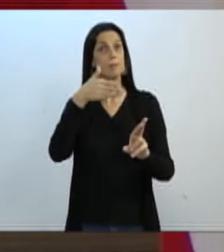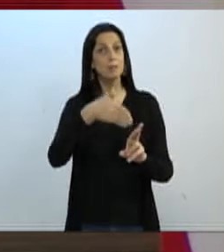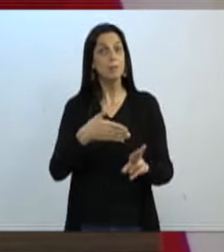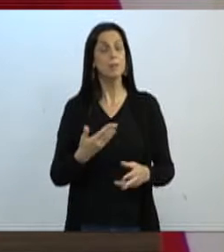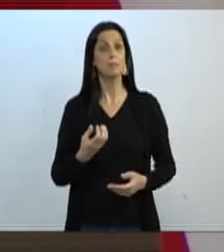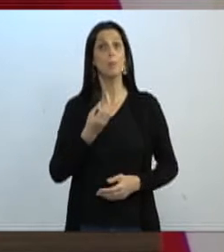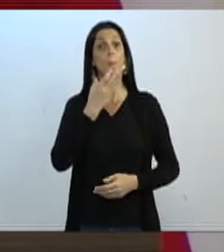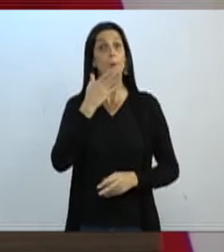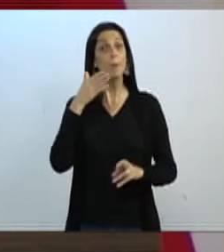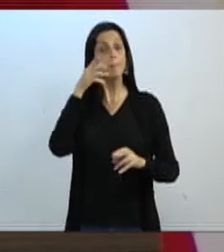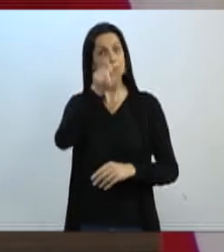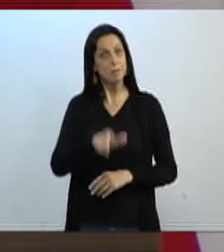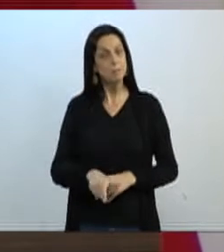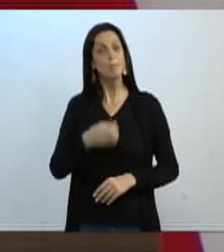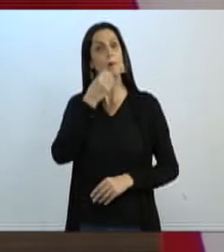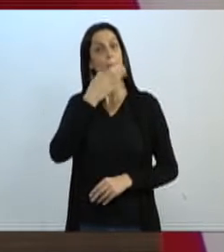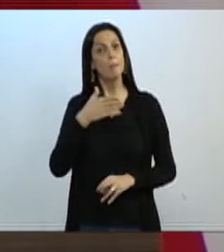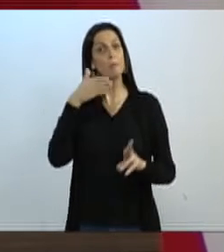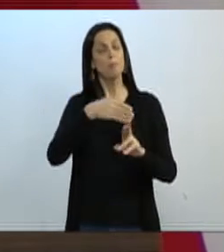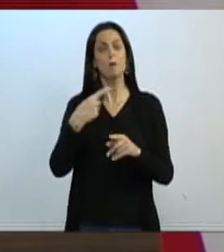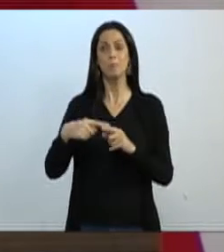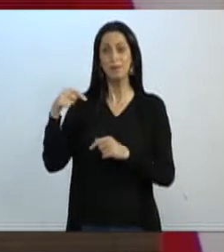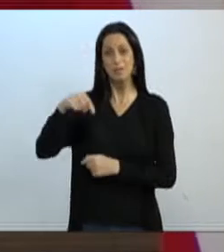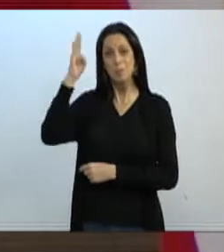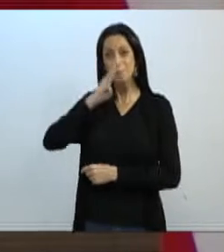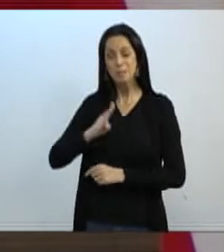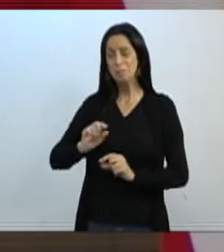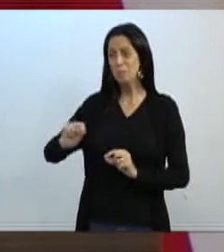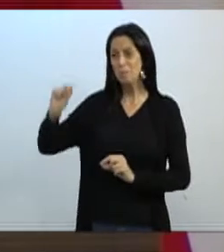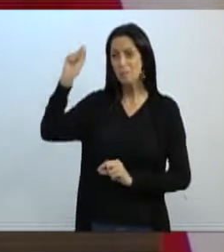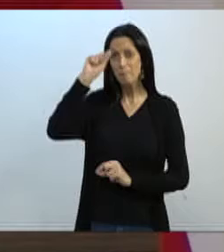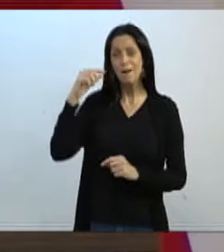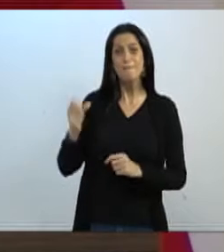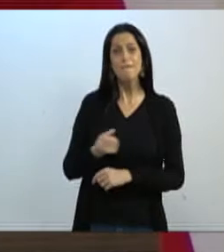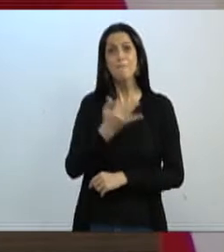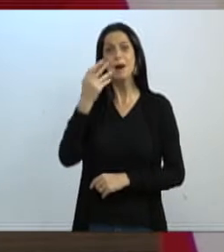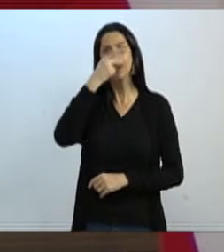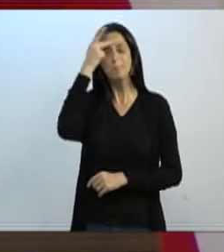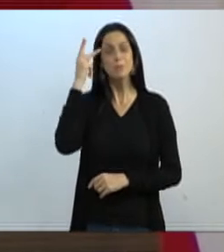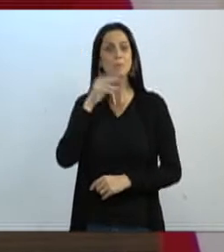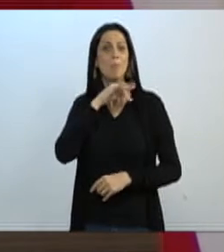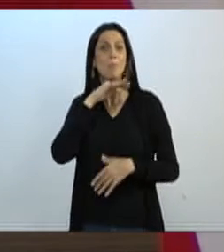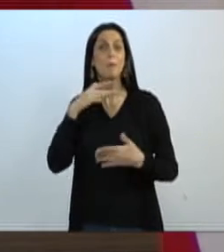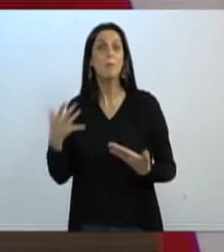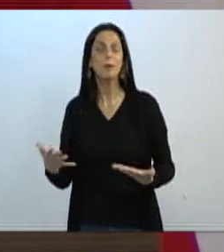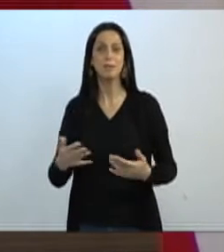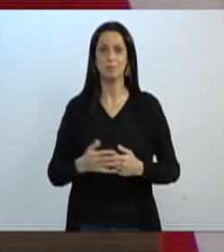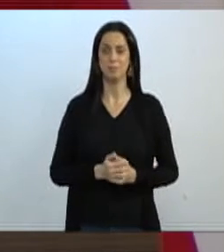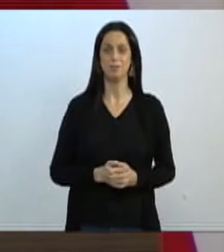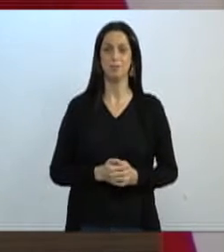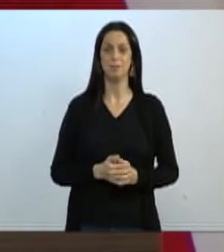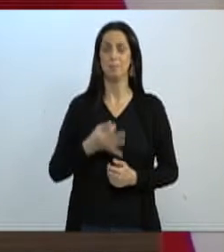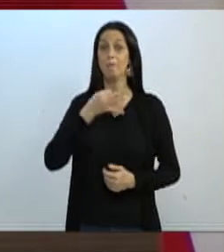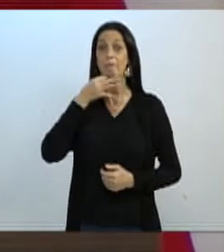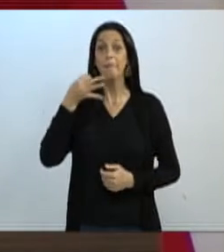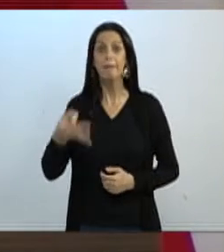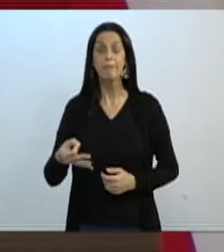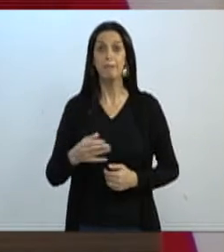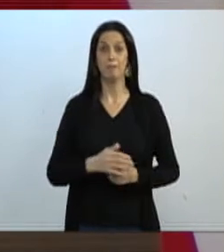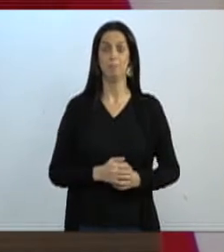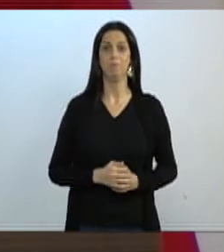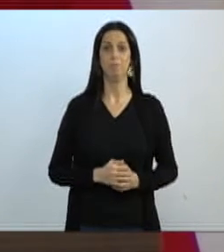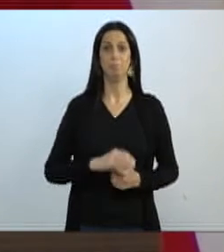boas referências, porque o nosso país está cheio de referência ruim, de pessoas que são péssimas, de